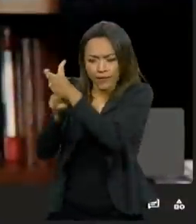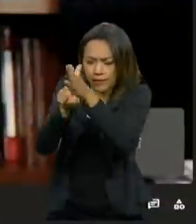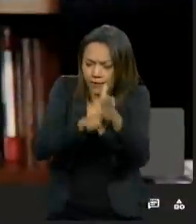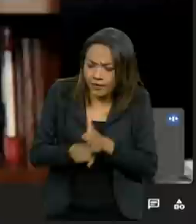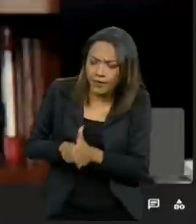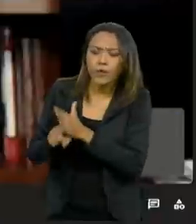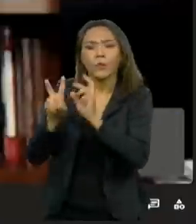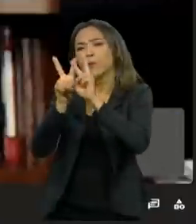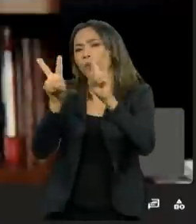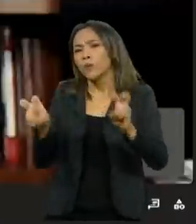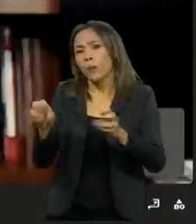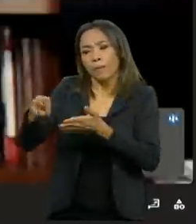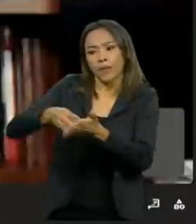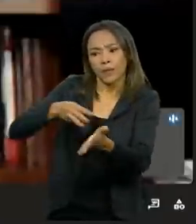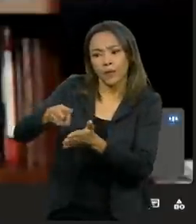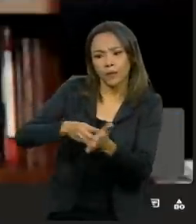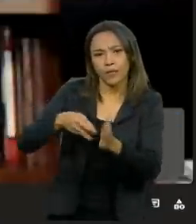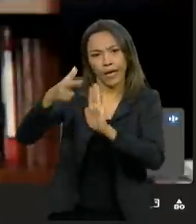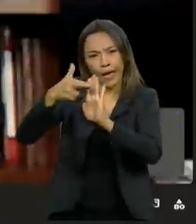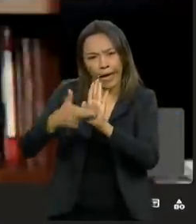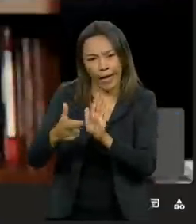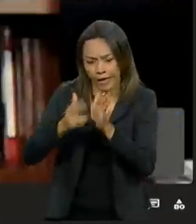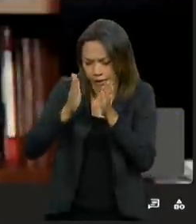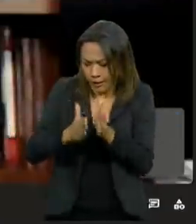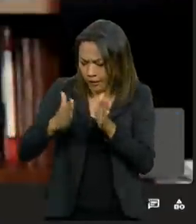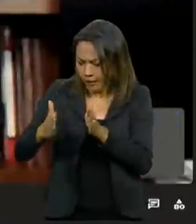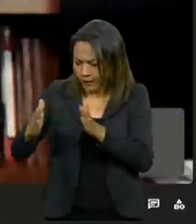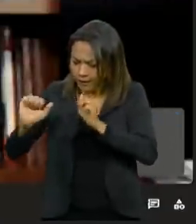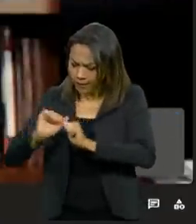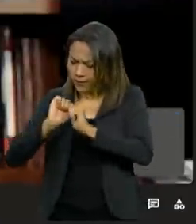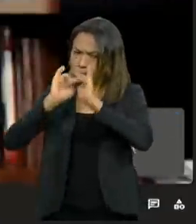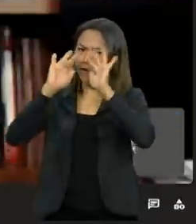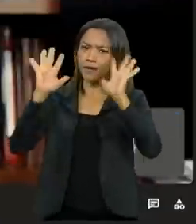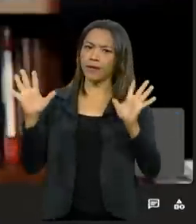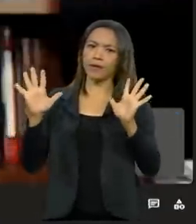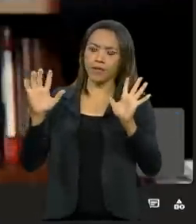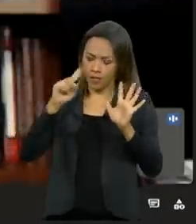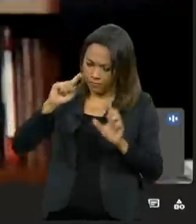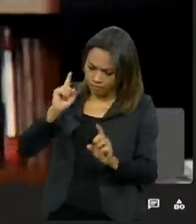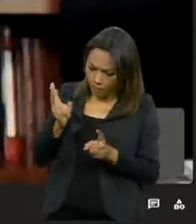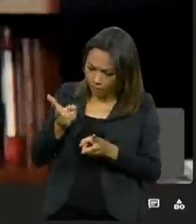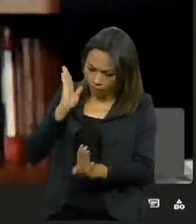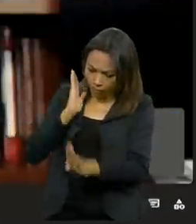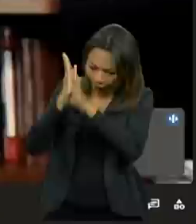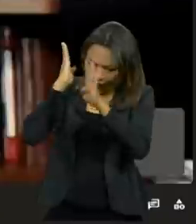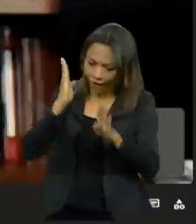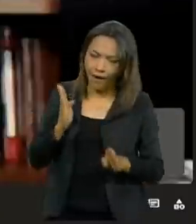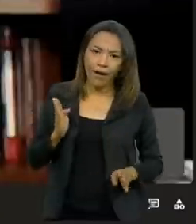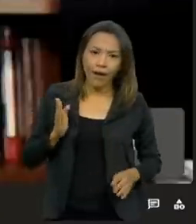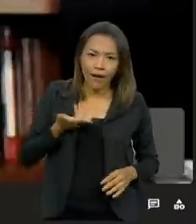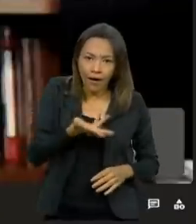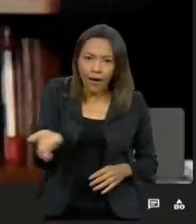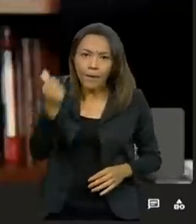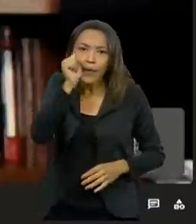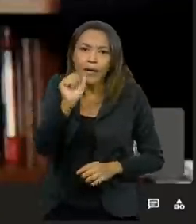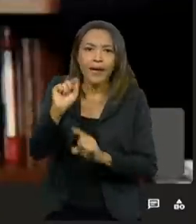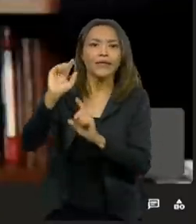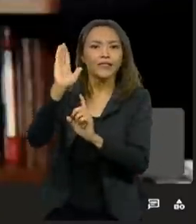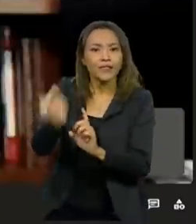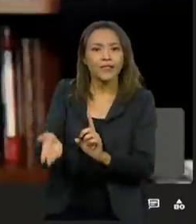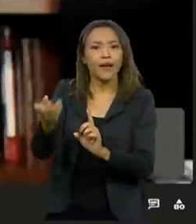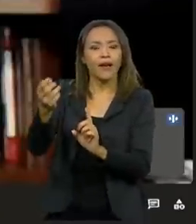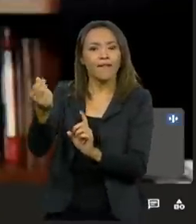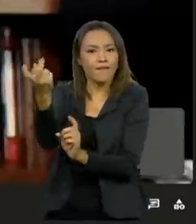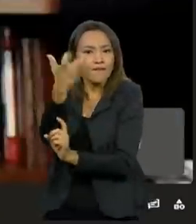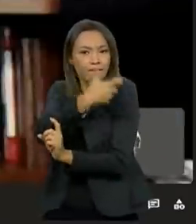com metodologia muito bem determinada e que identificaram que mulheres que foram vacinadas